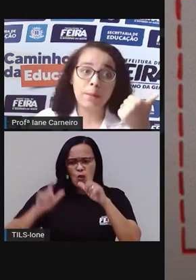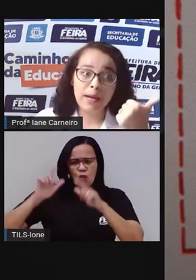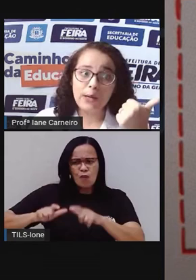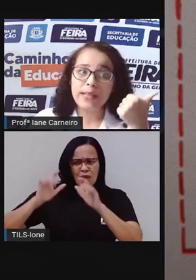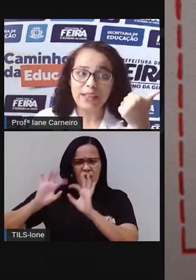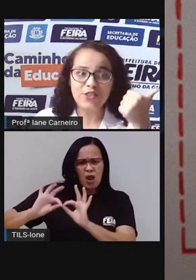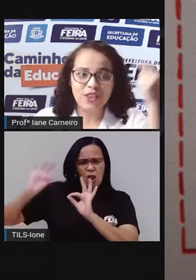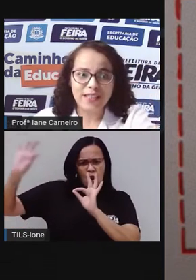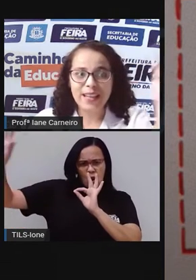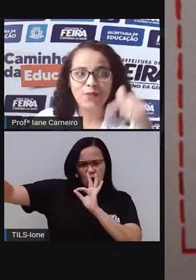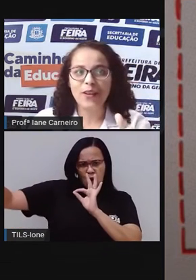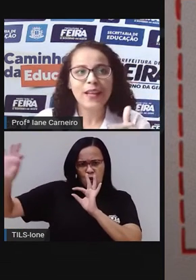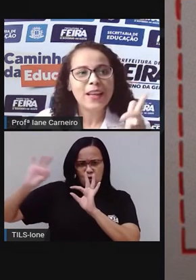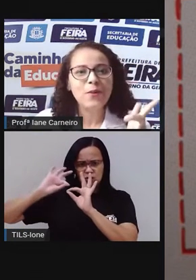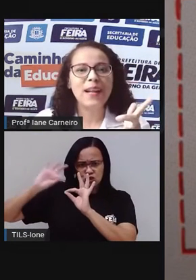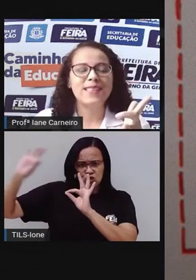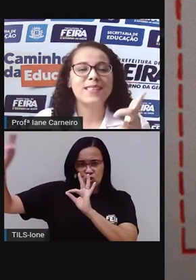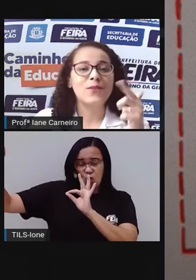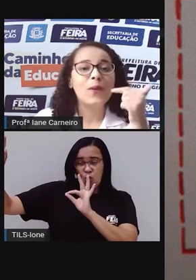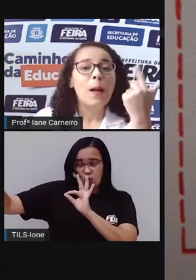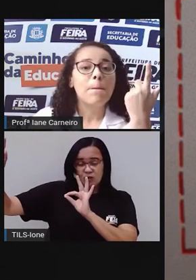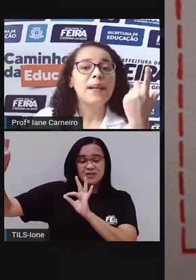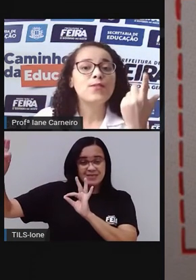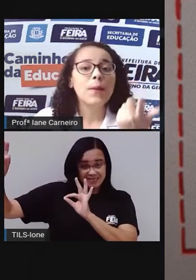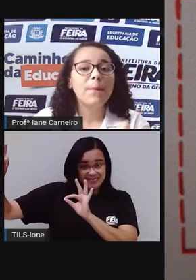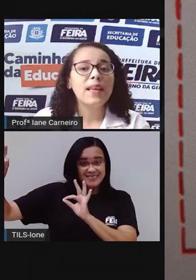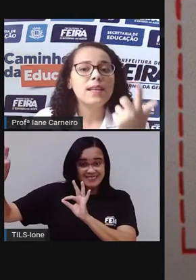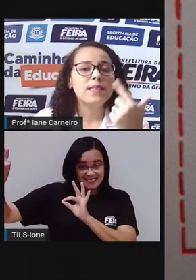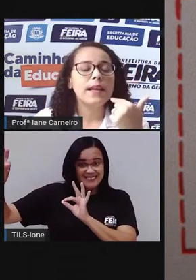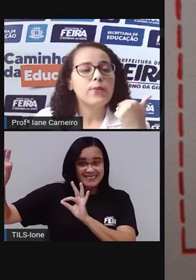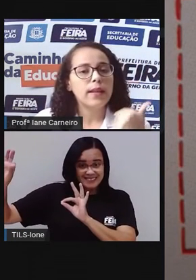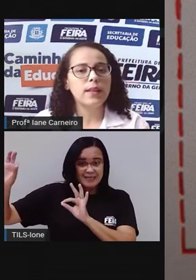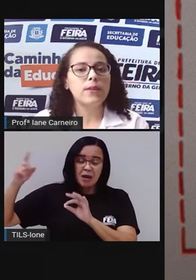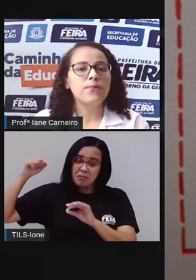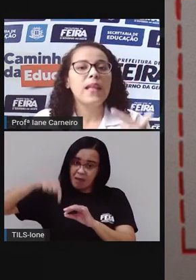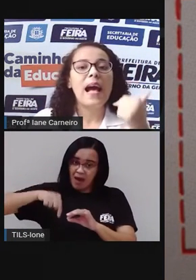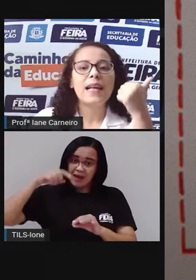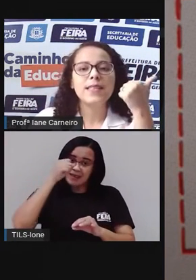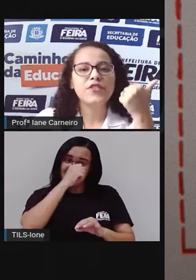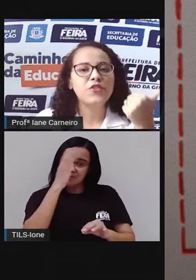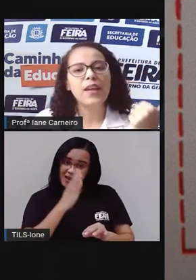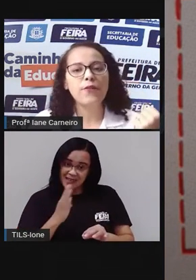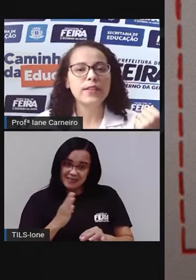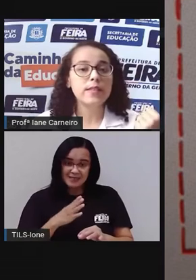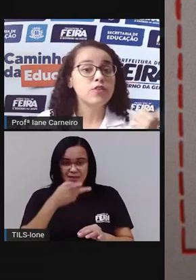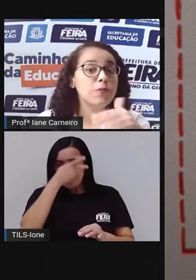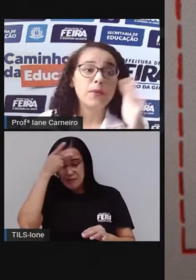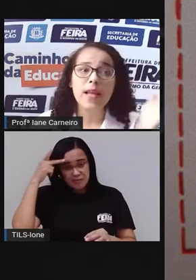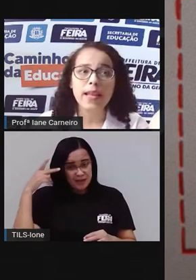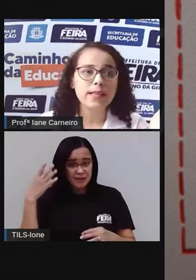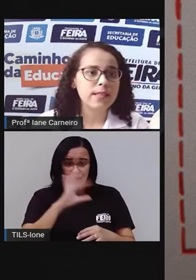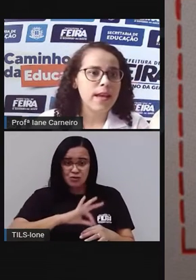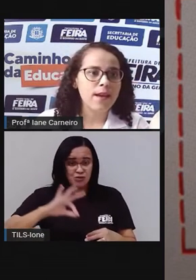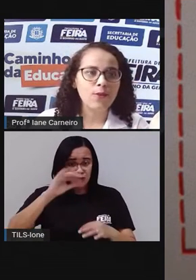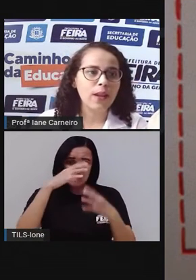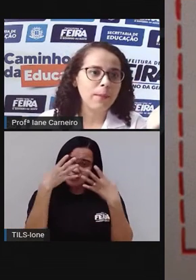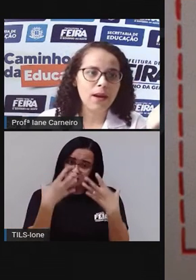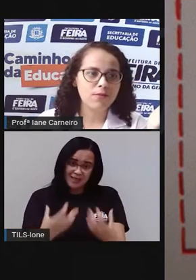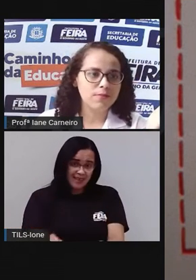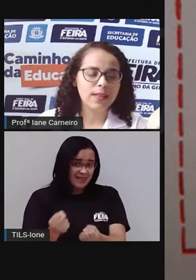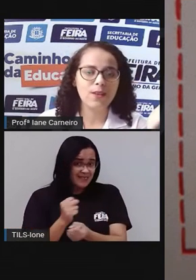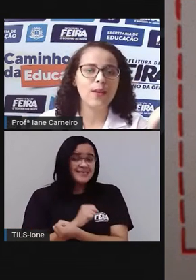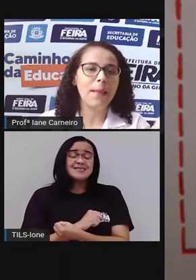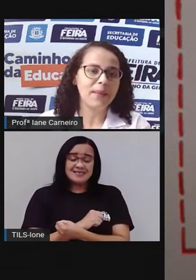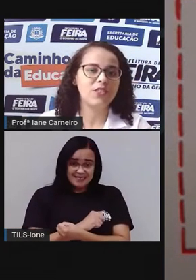O limão, o tai chi, né? Ele não veio daqui do Brasil, mas foi bem aceito aqui. Azedinho e refrescante poderia ser o